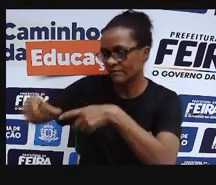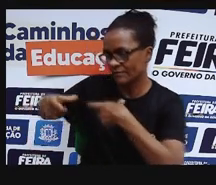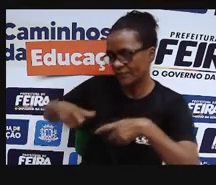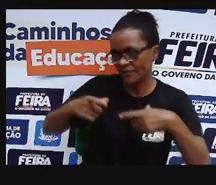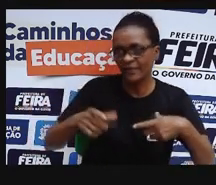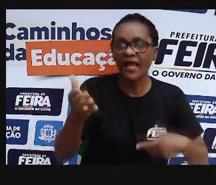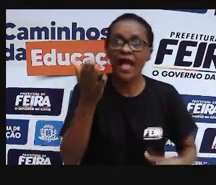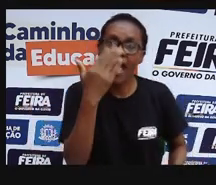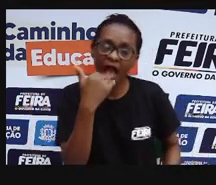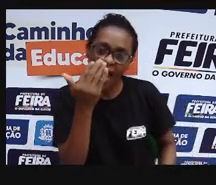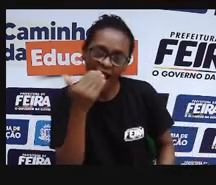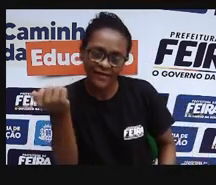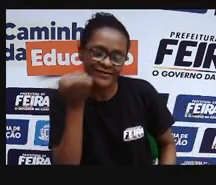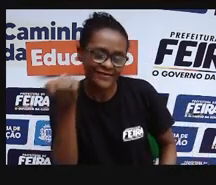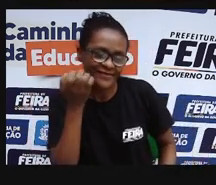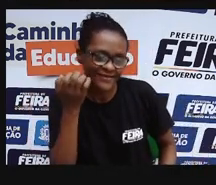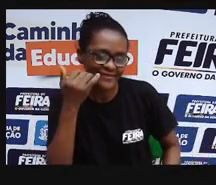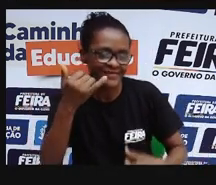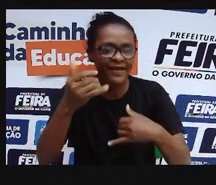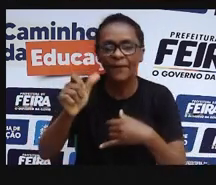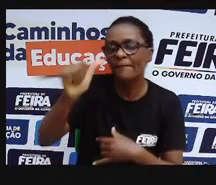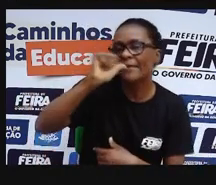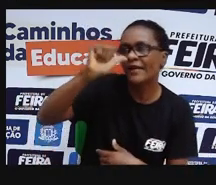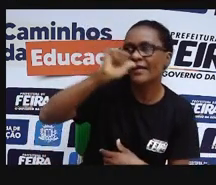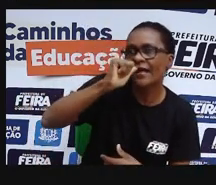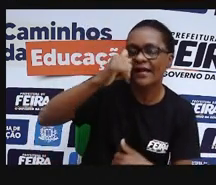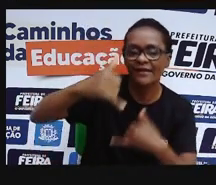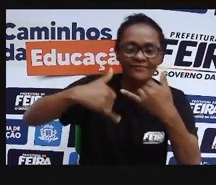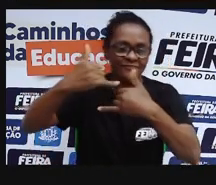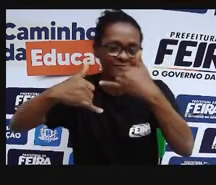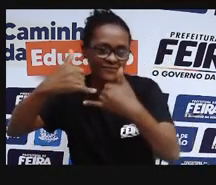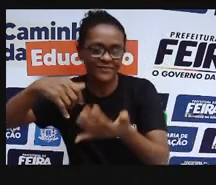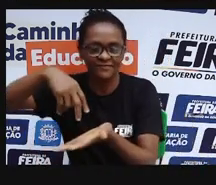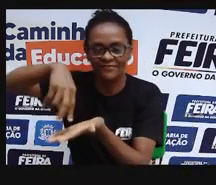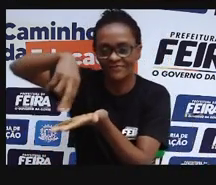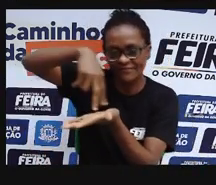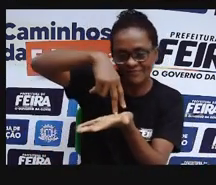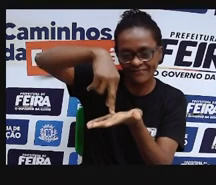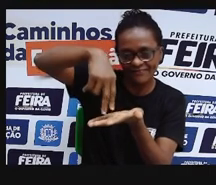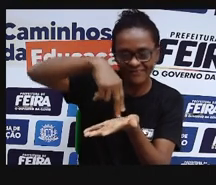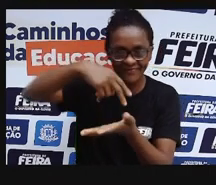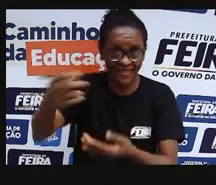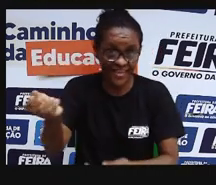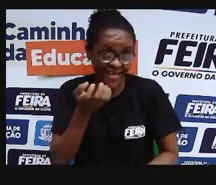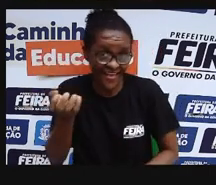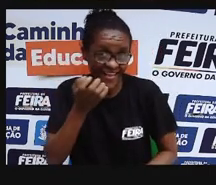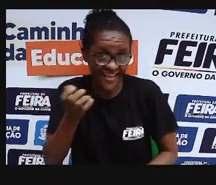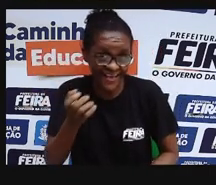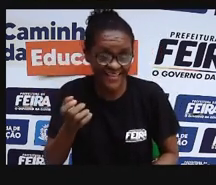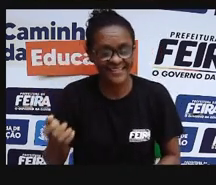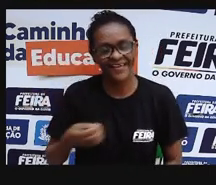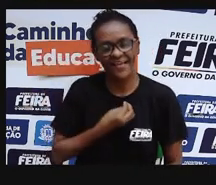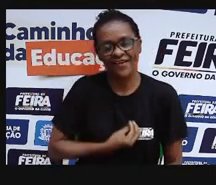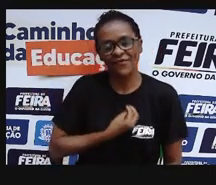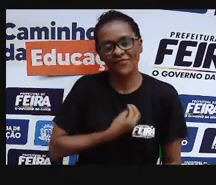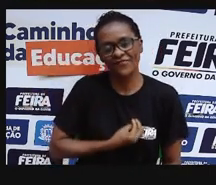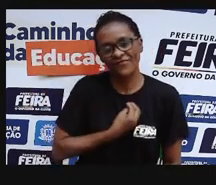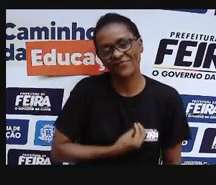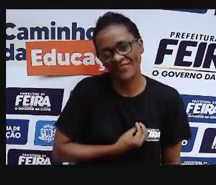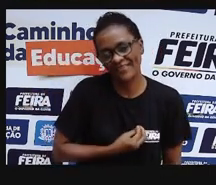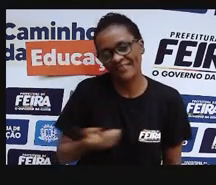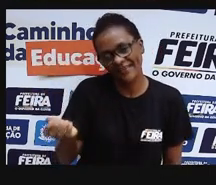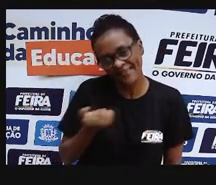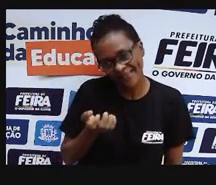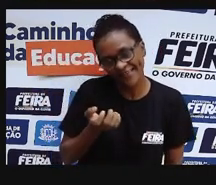a gente quer bebida, diversão, balé. A gente não quer só comida, a gente quer a vida como a vida quer.